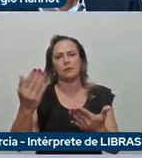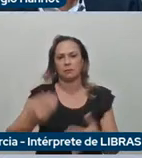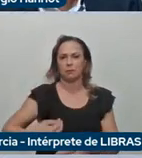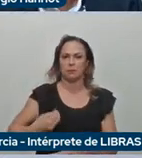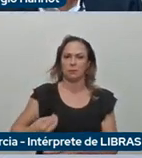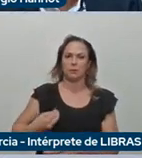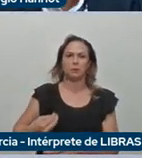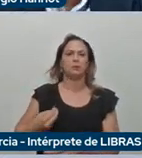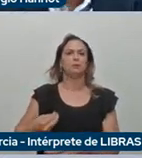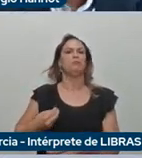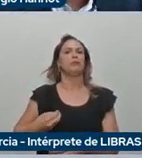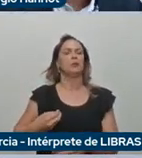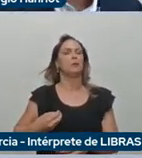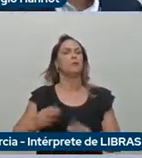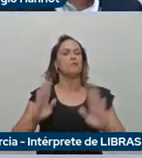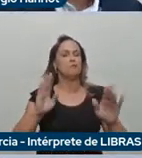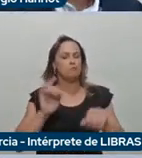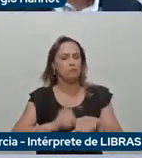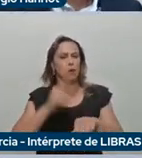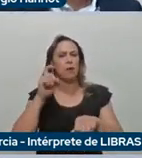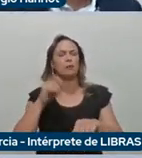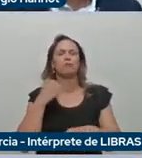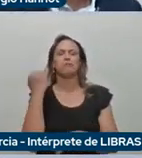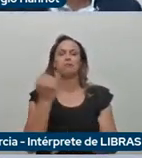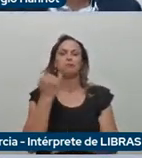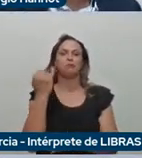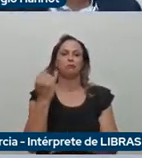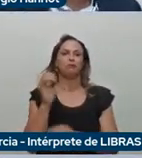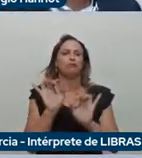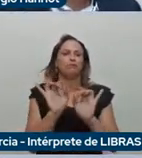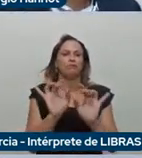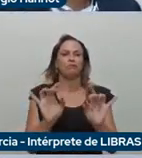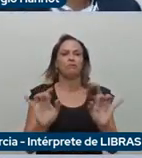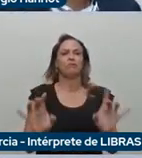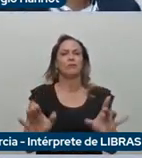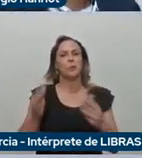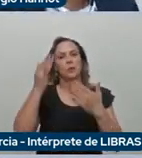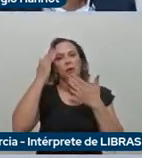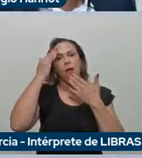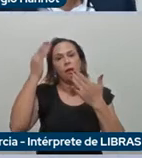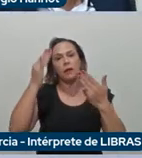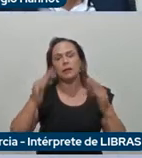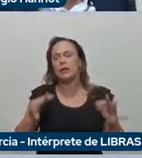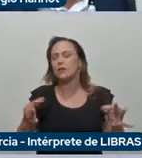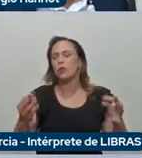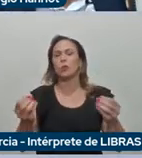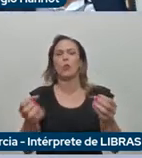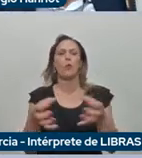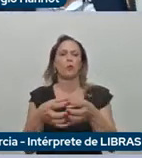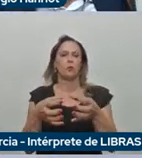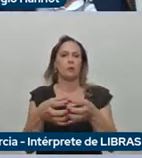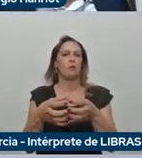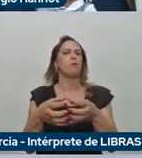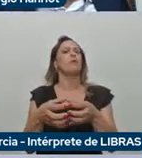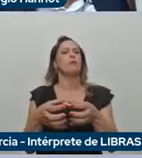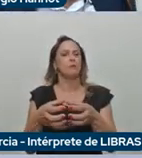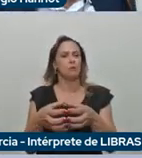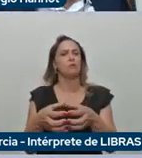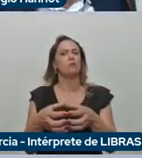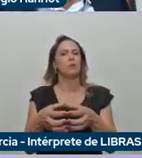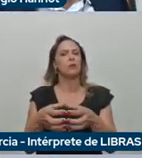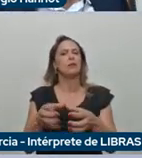esse momento nos é muito valioso, eu agradeço aí a toda a equipe da Estelantes, né, que esteve